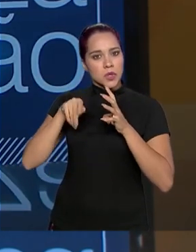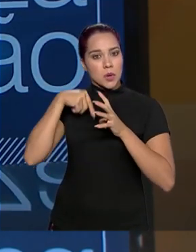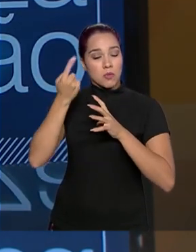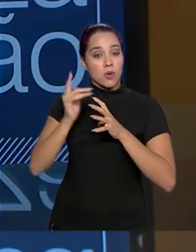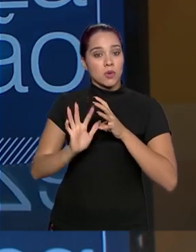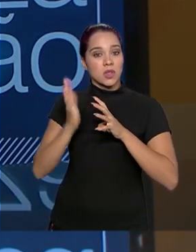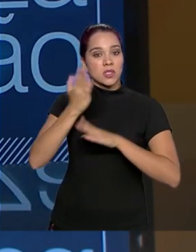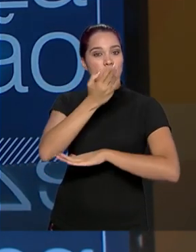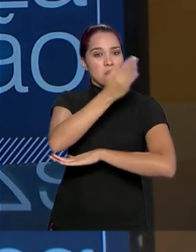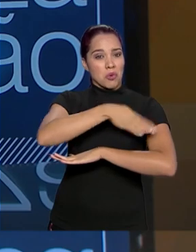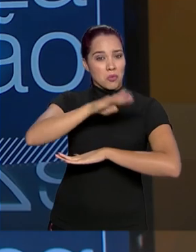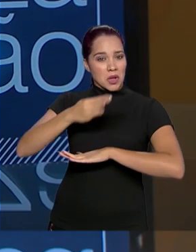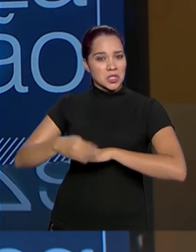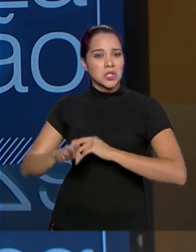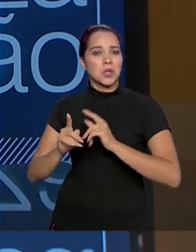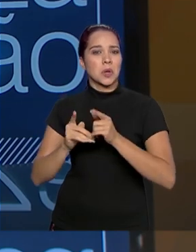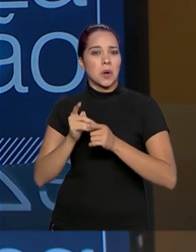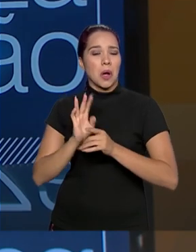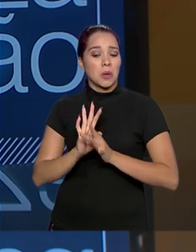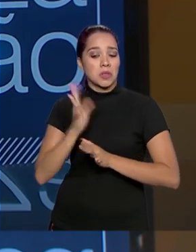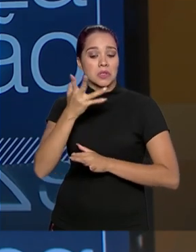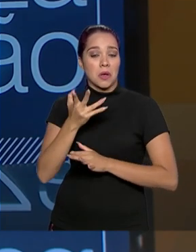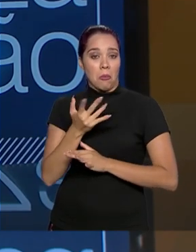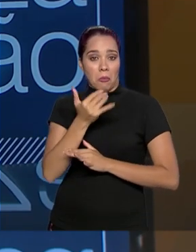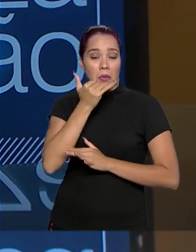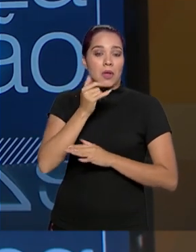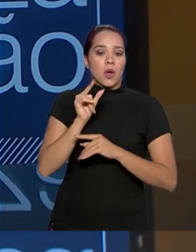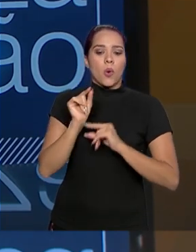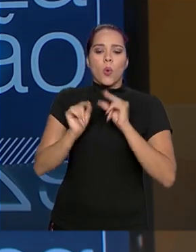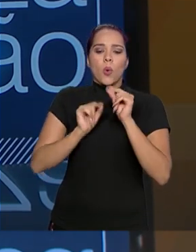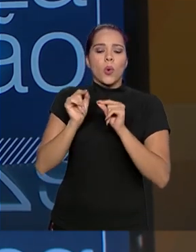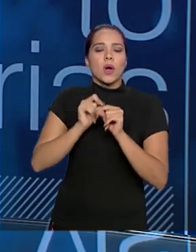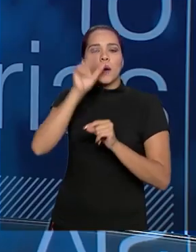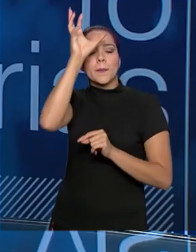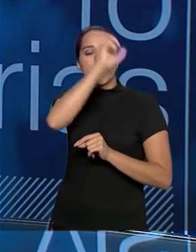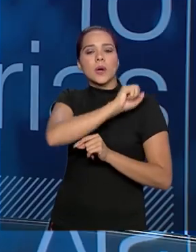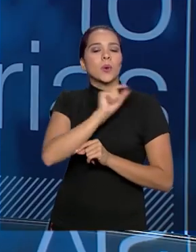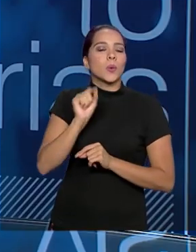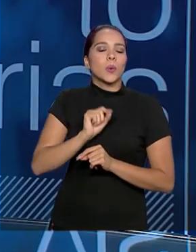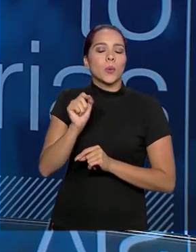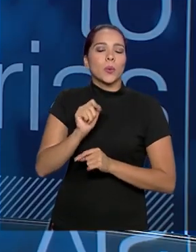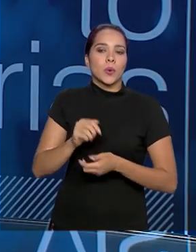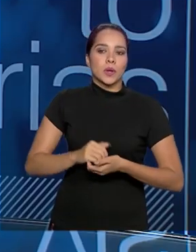tragédias, Brumadinho e Mariana. Que lições a gente pode tirar disso, diretor?